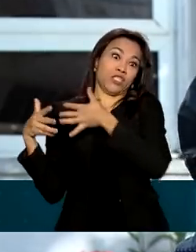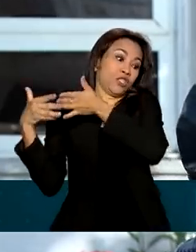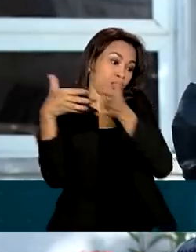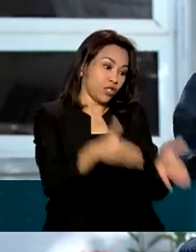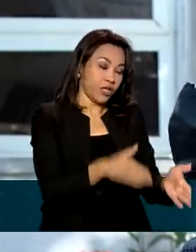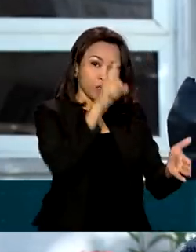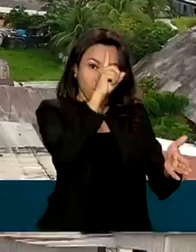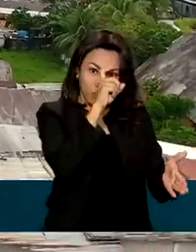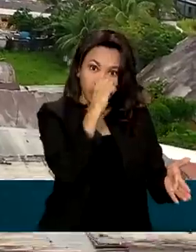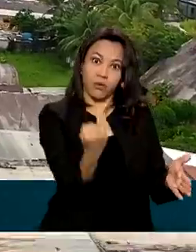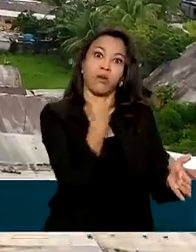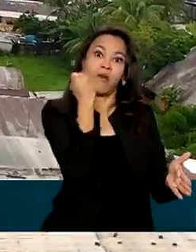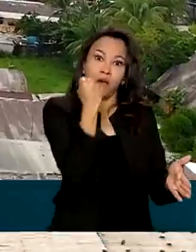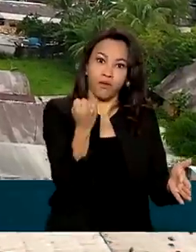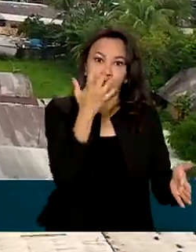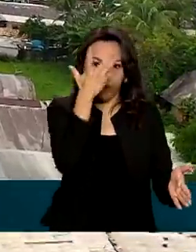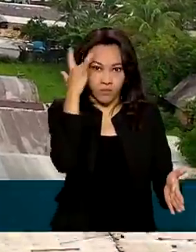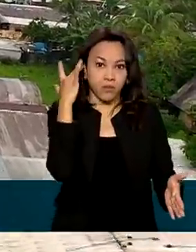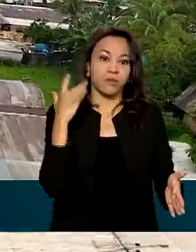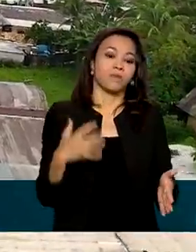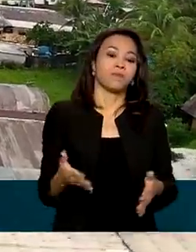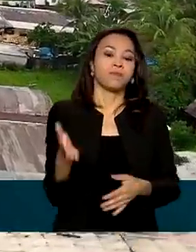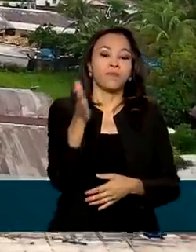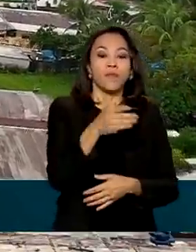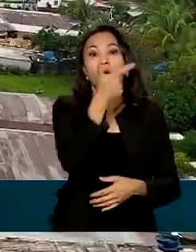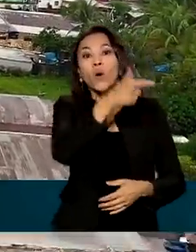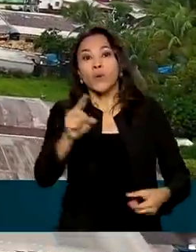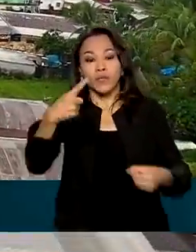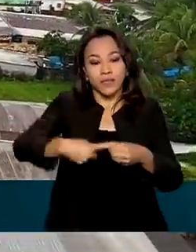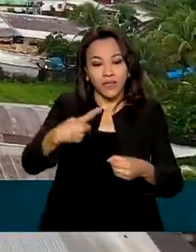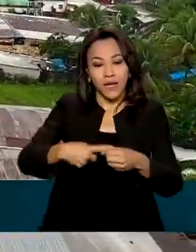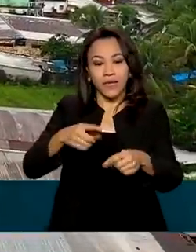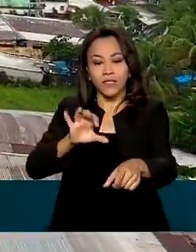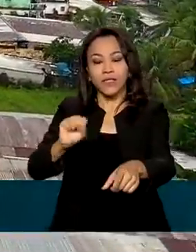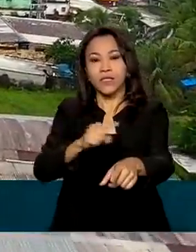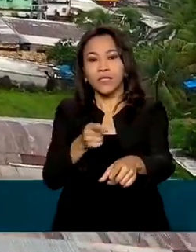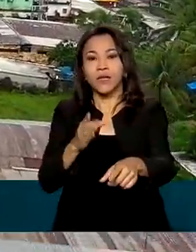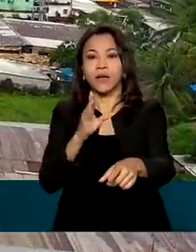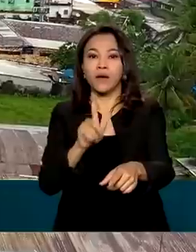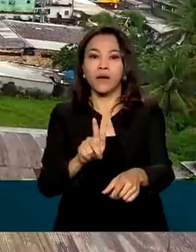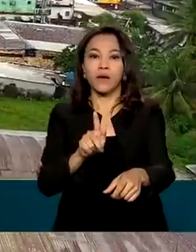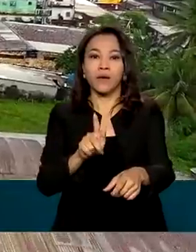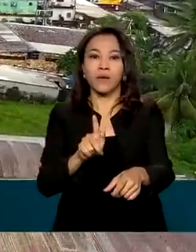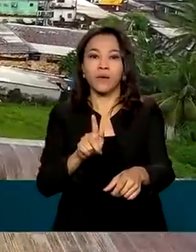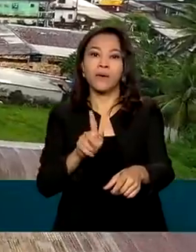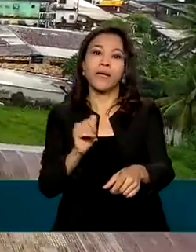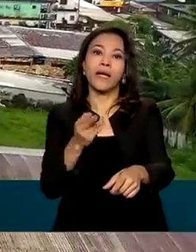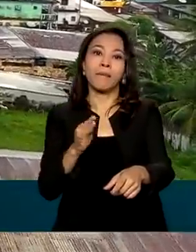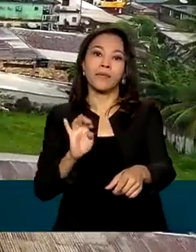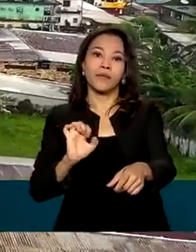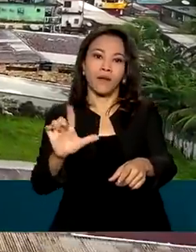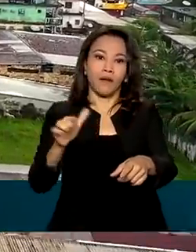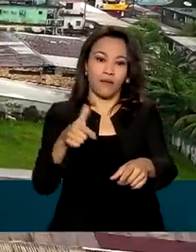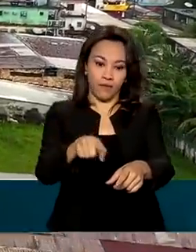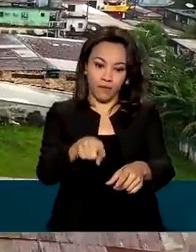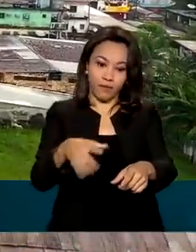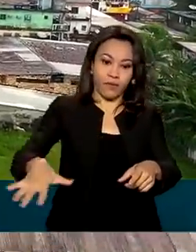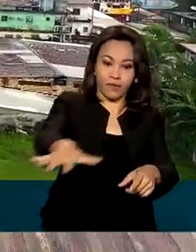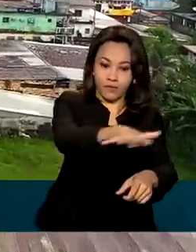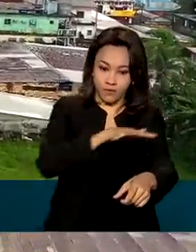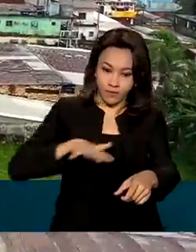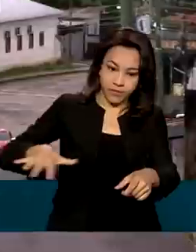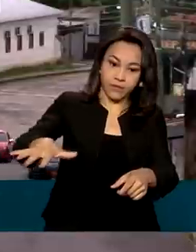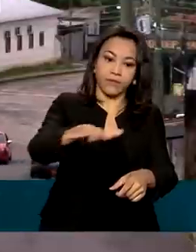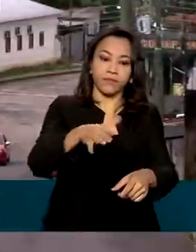grave. De Tabatinga para São Gabriel da Cachoeira, na região do Alto Rio Negro, conhecido como Cabeça do